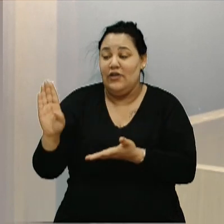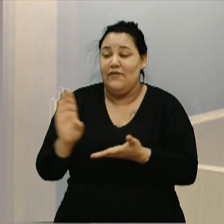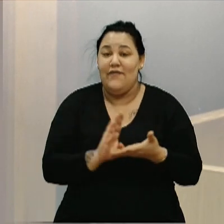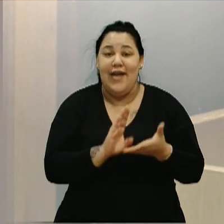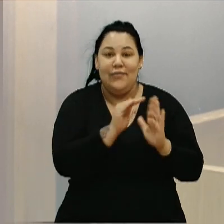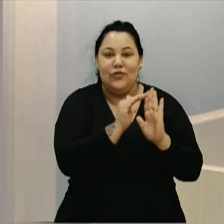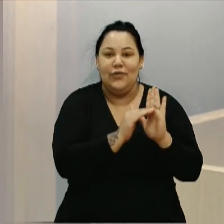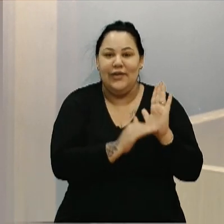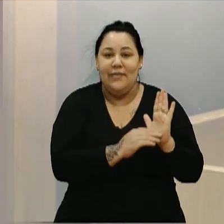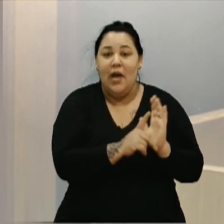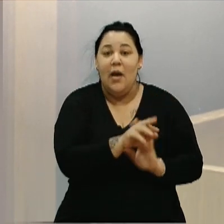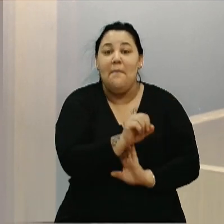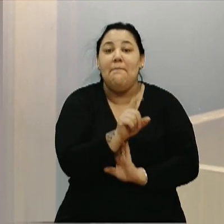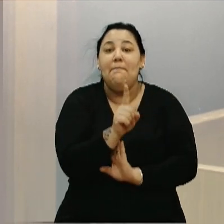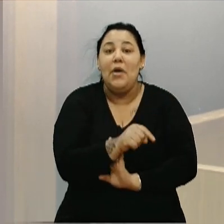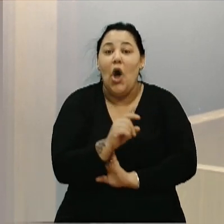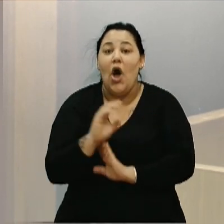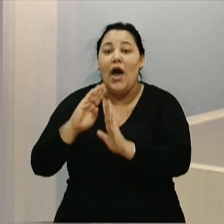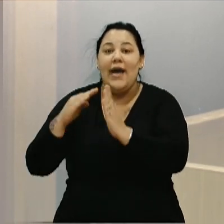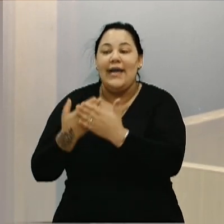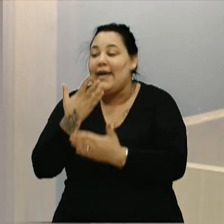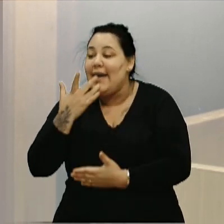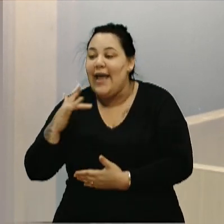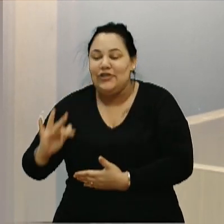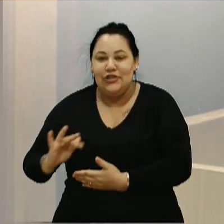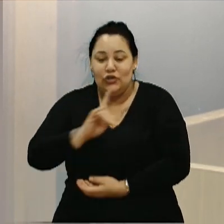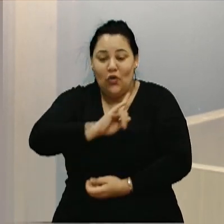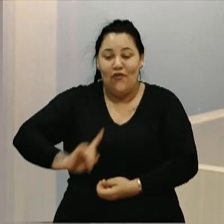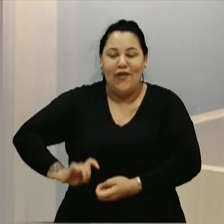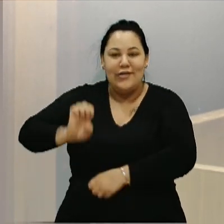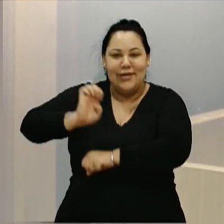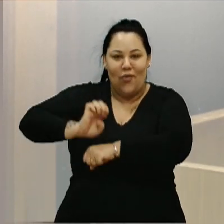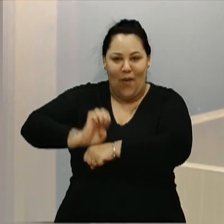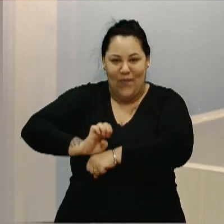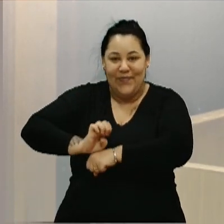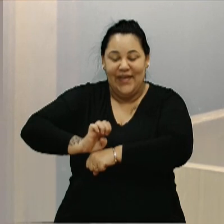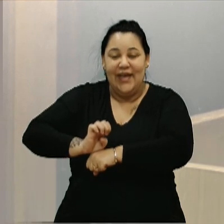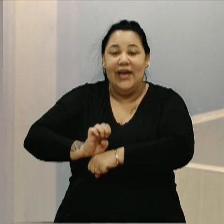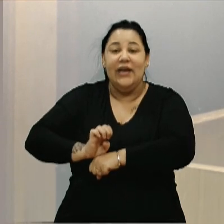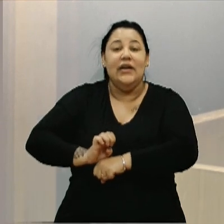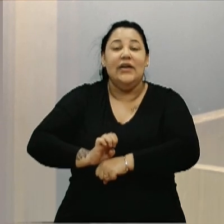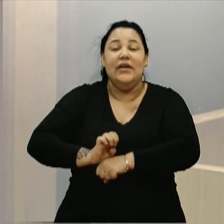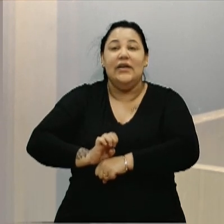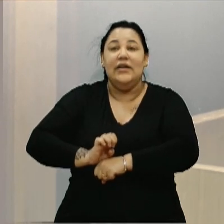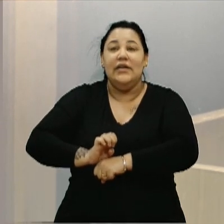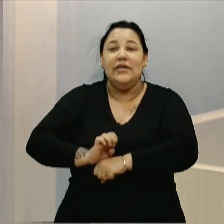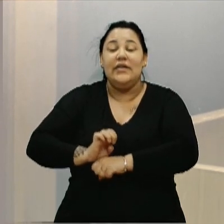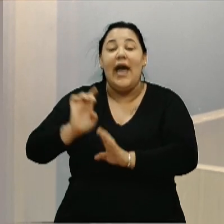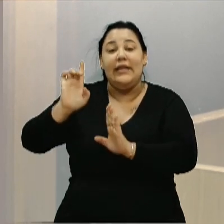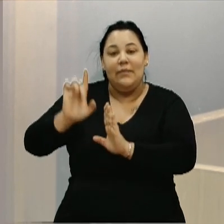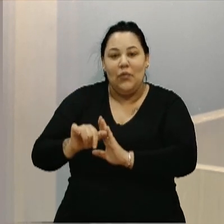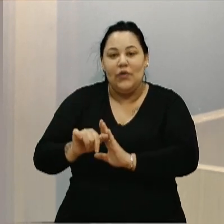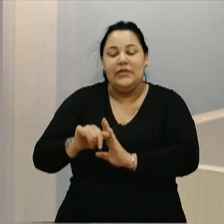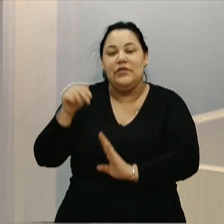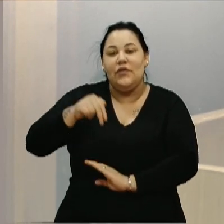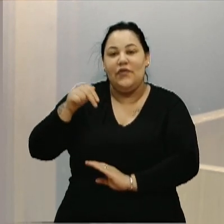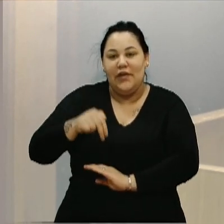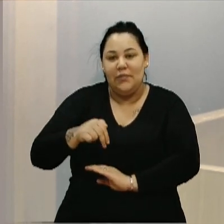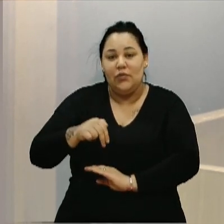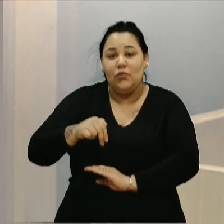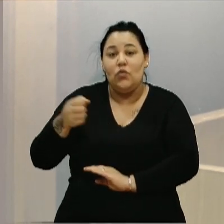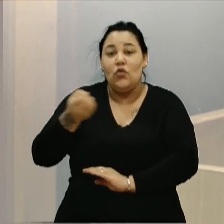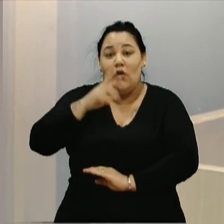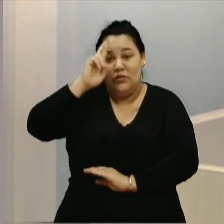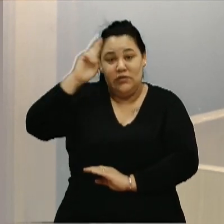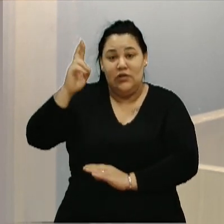ProCreche do governo estadual. Em novembro de 2006, sob nova direção, a Caritas inicia um processo